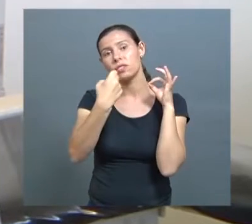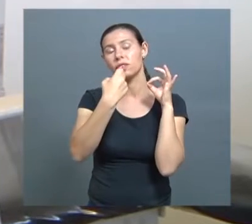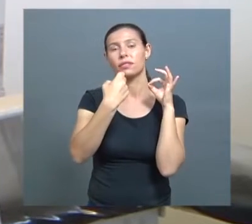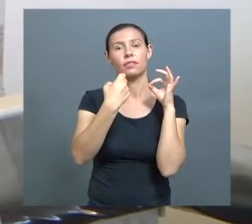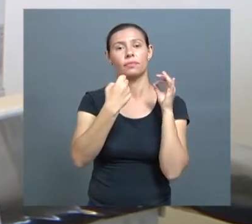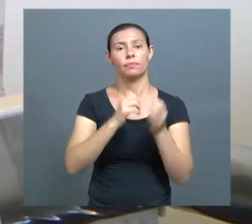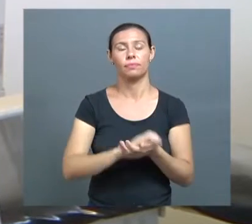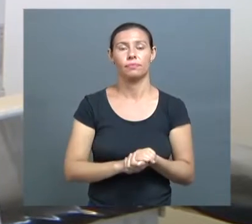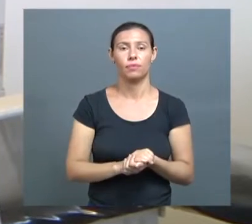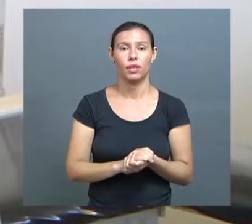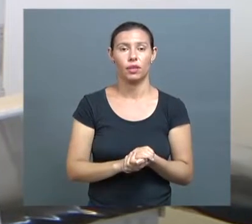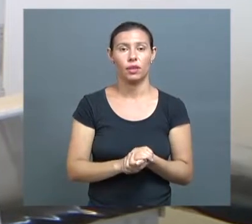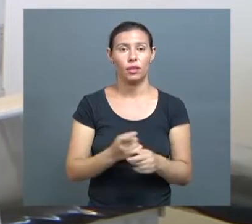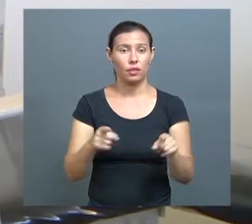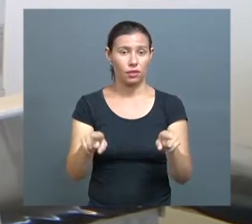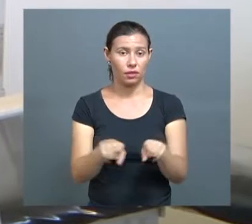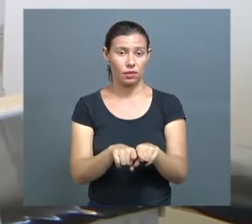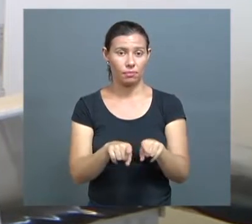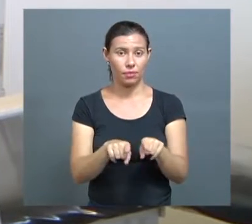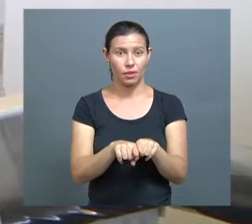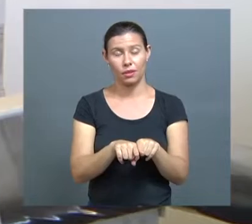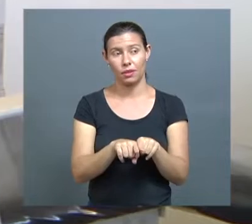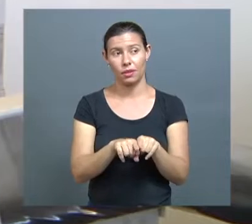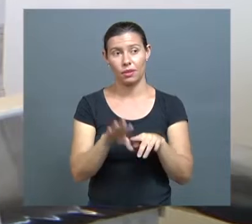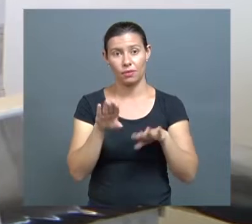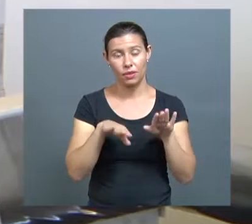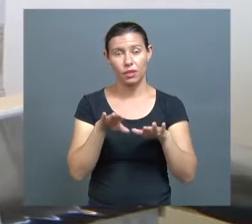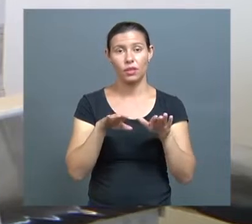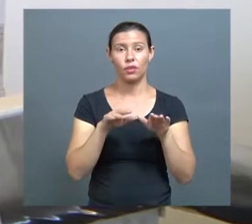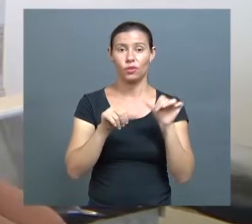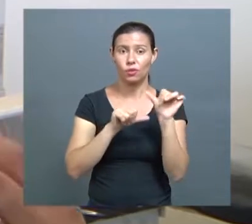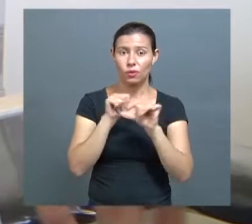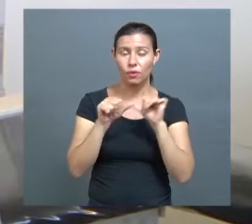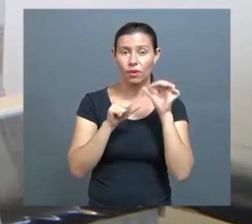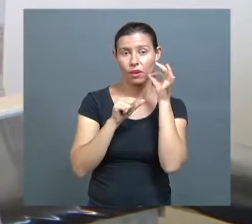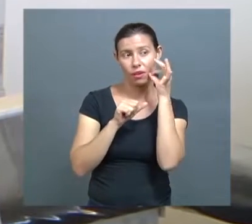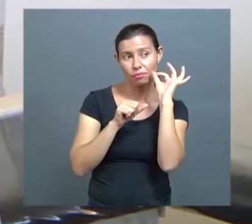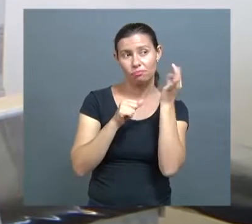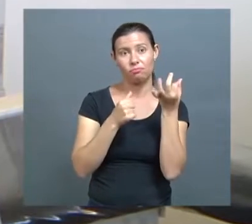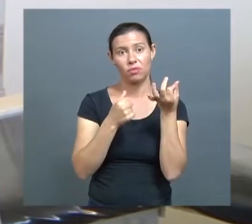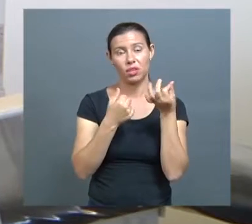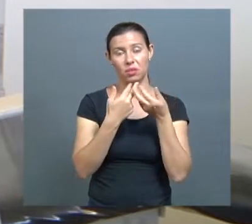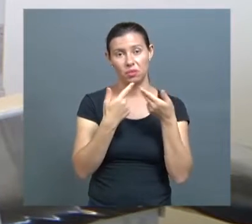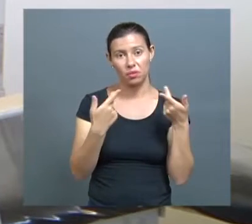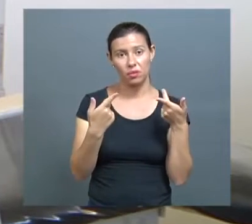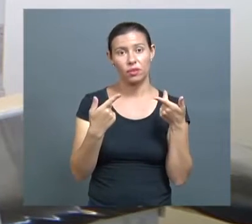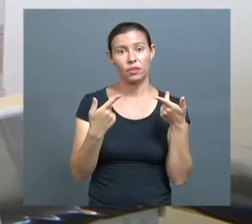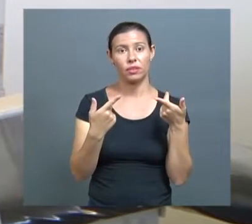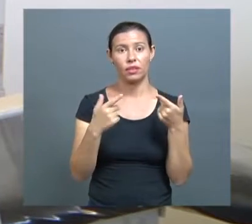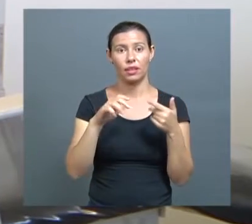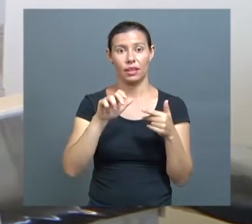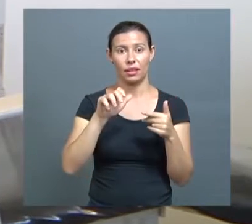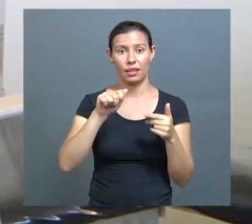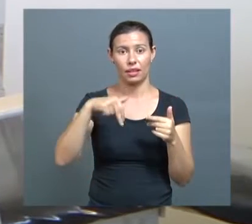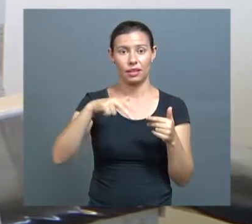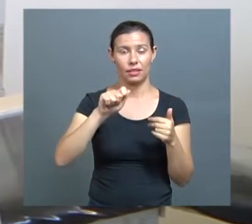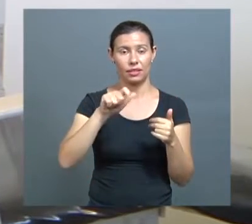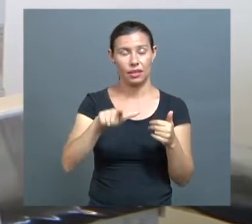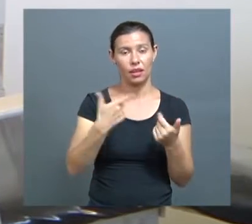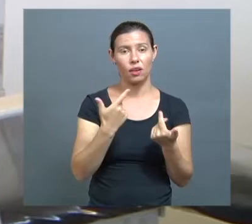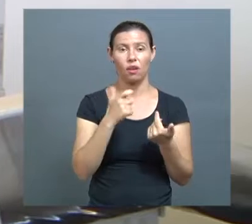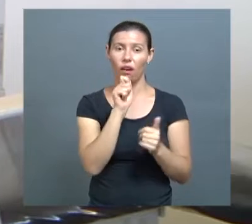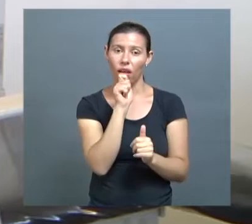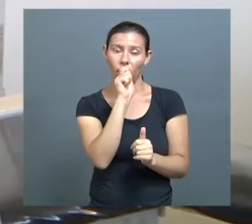eventualmente alguma restauração que tenha fraturado, a troca de um curativo, de um tratamento de canal, uma prótese que